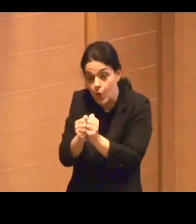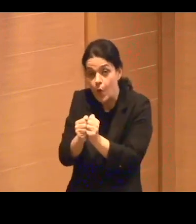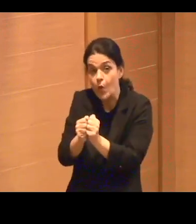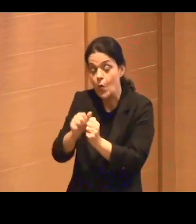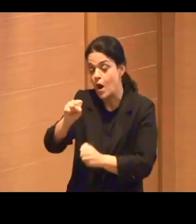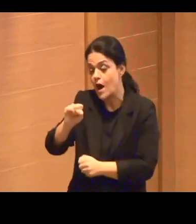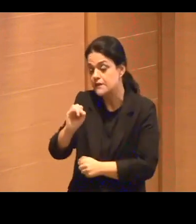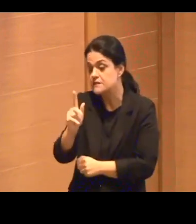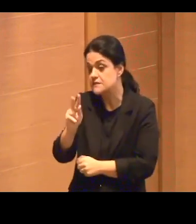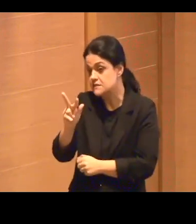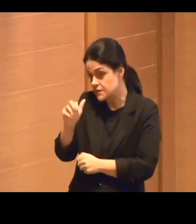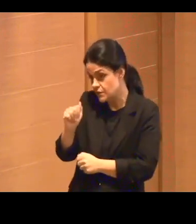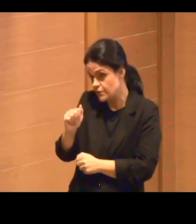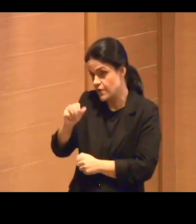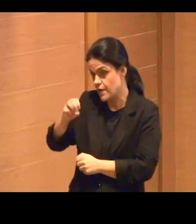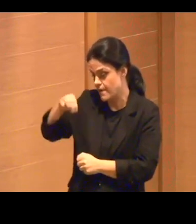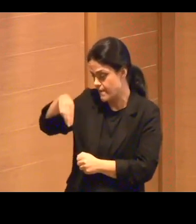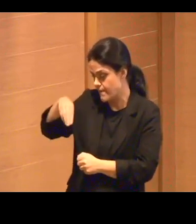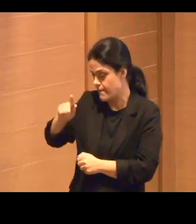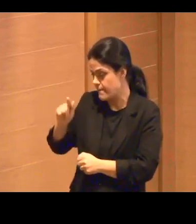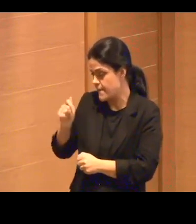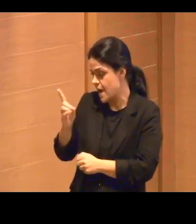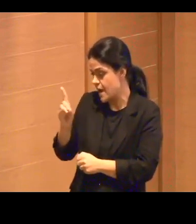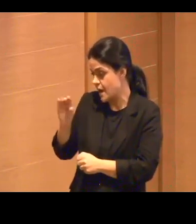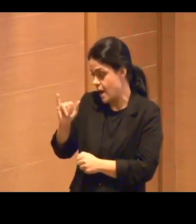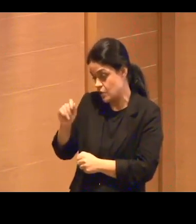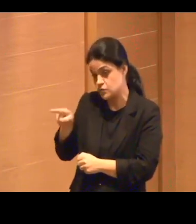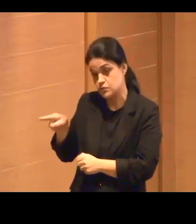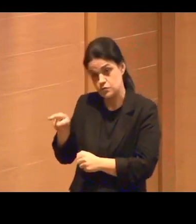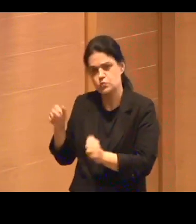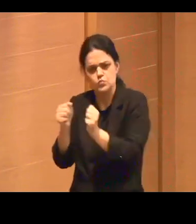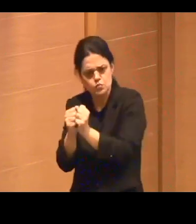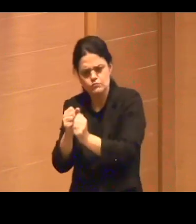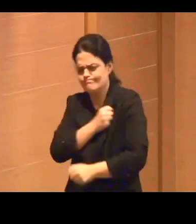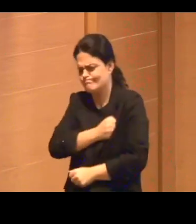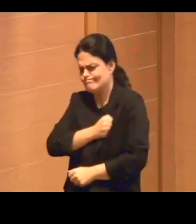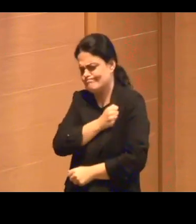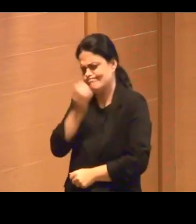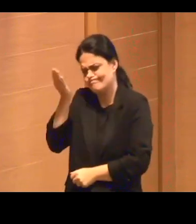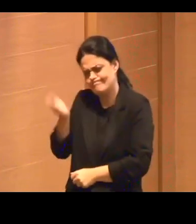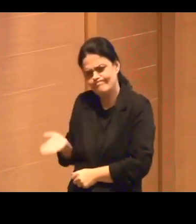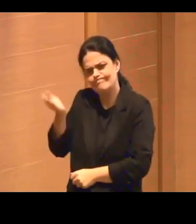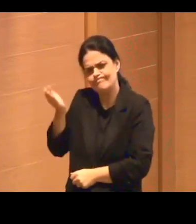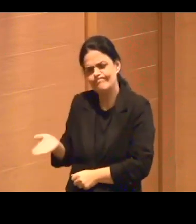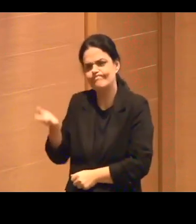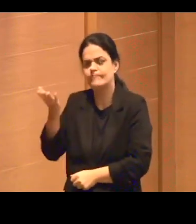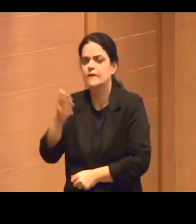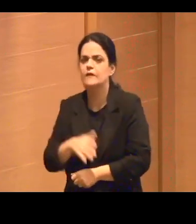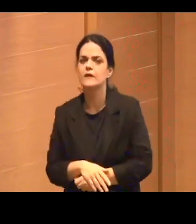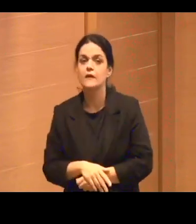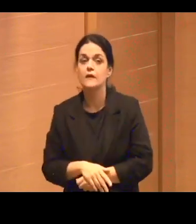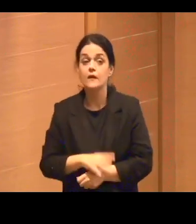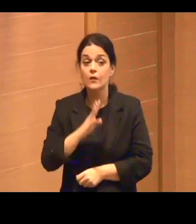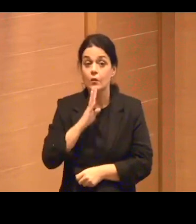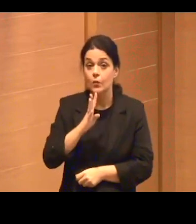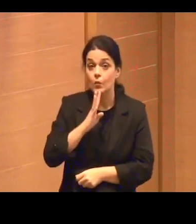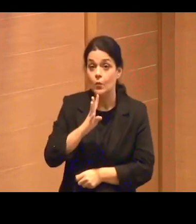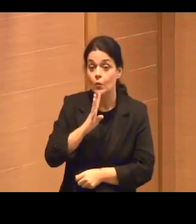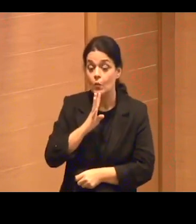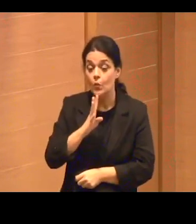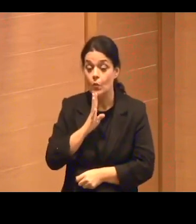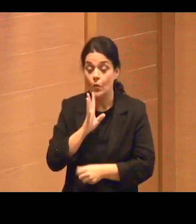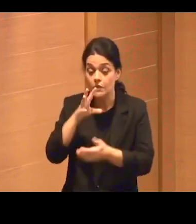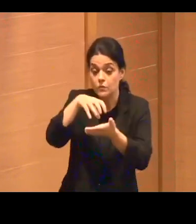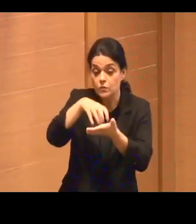e passei a conhecer o trabalho de uma coisa que eu acho que o nome era esse, eu não achei, chamado Núcleo de